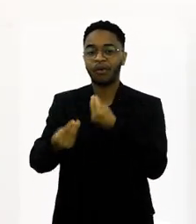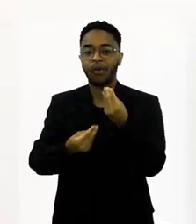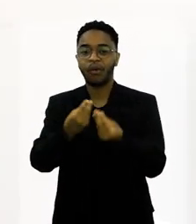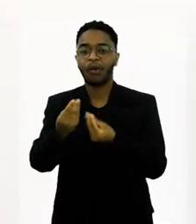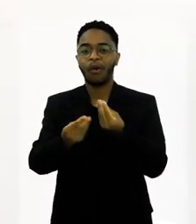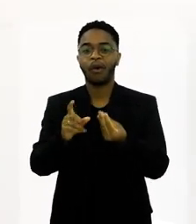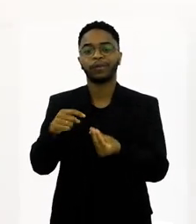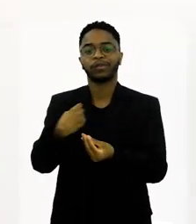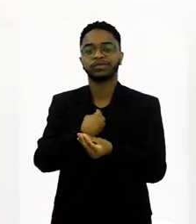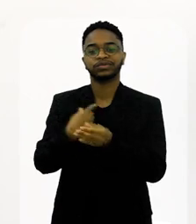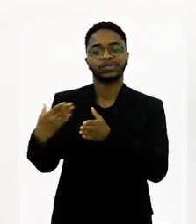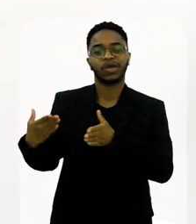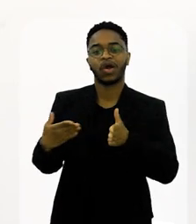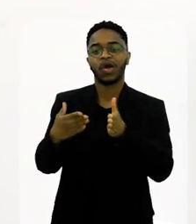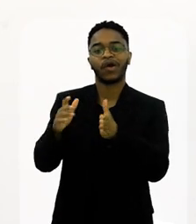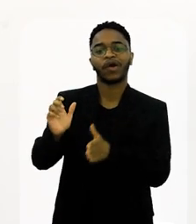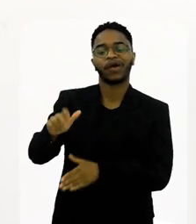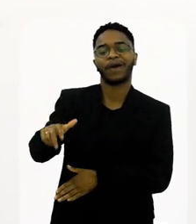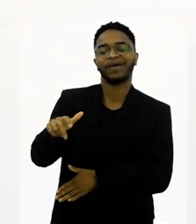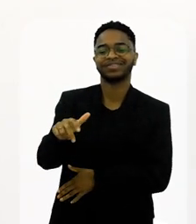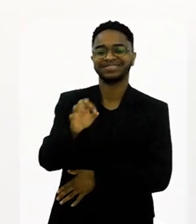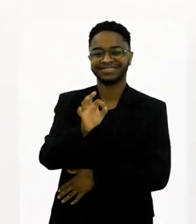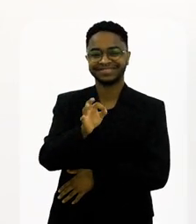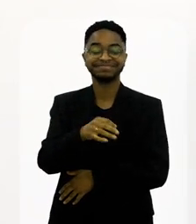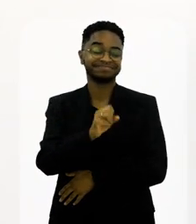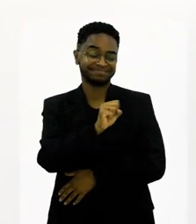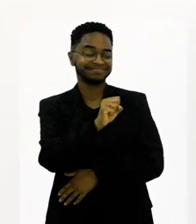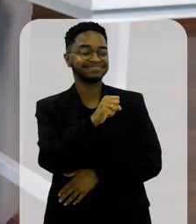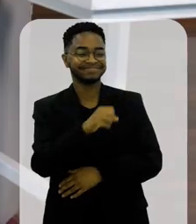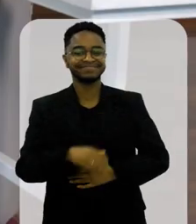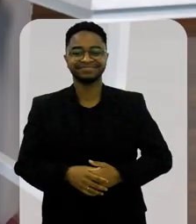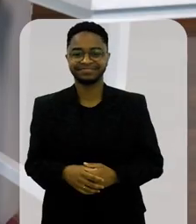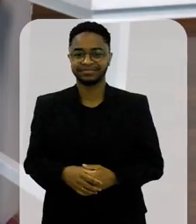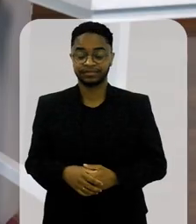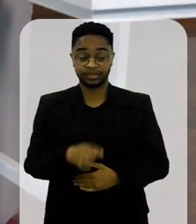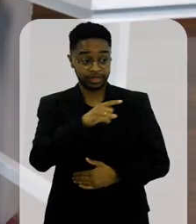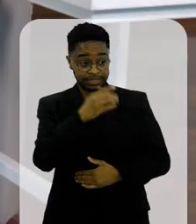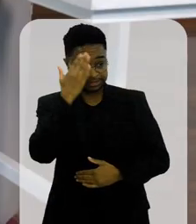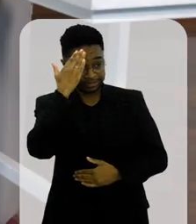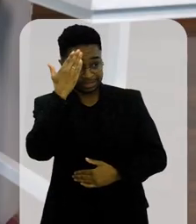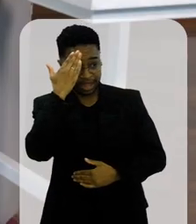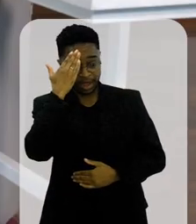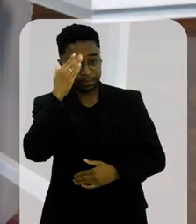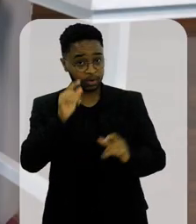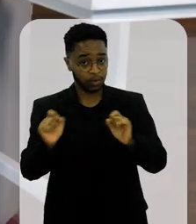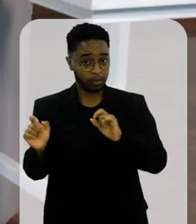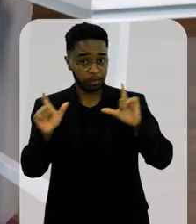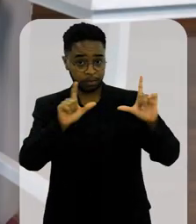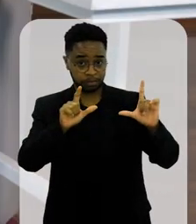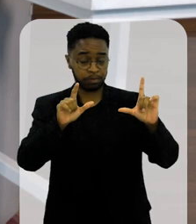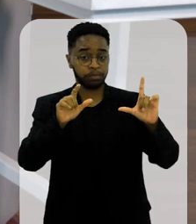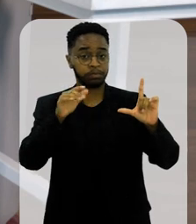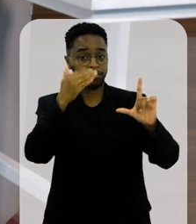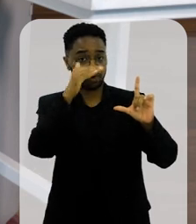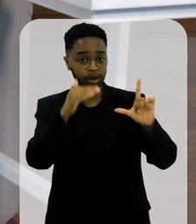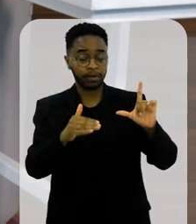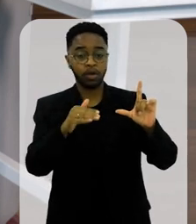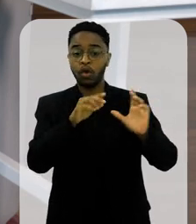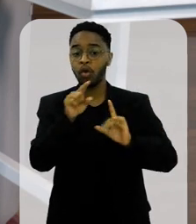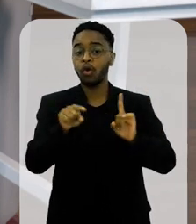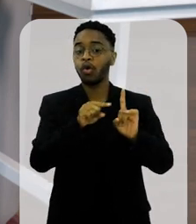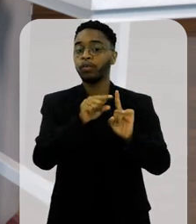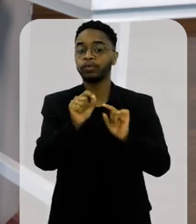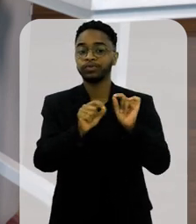um pouquinho aí das nossas andanças. Nossas andanças, exatamente. Você sabe que o nosso programa, ele visa